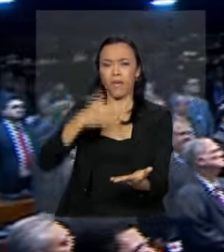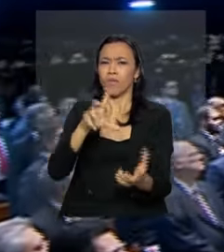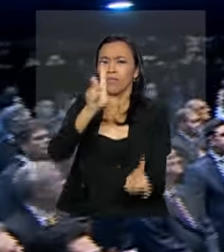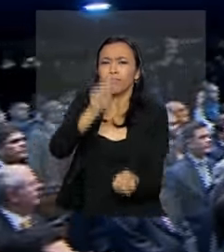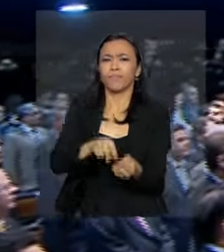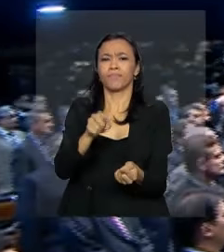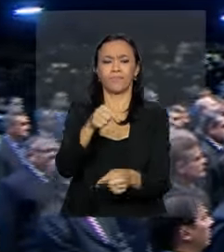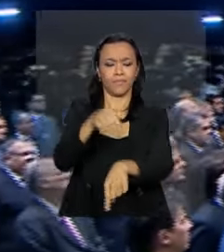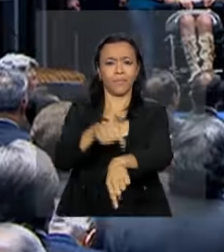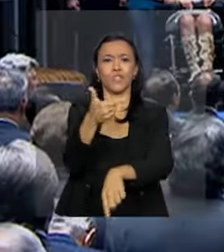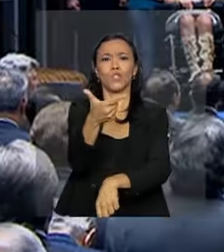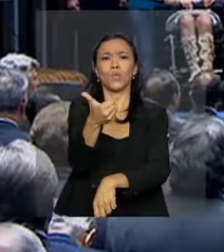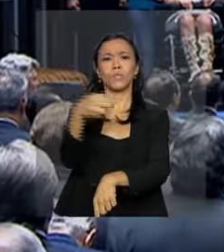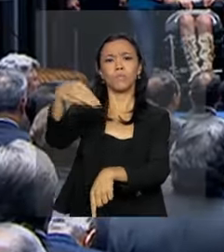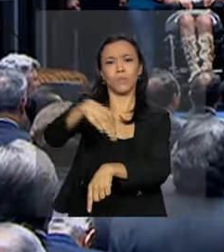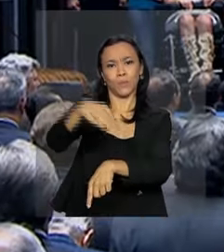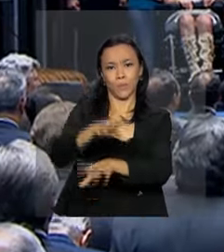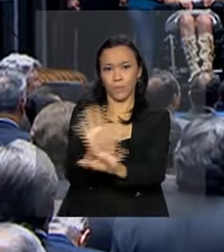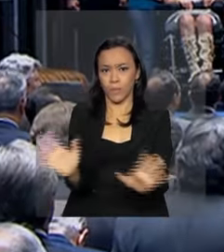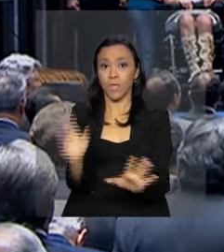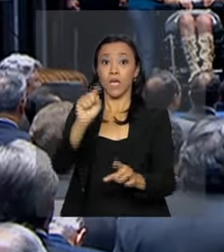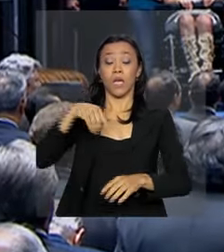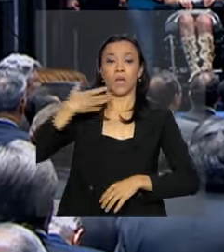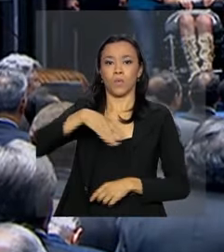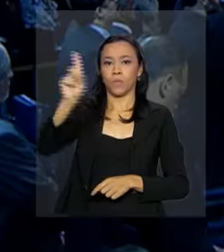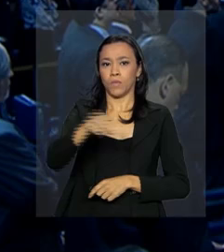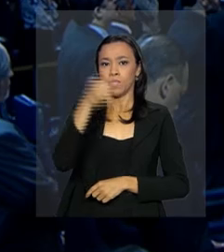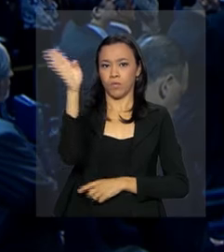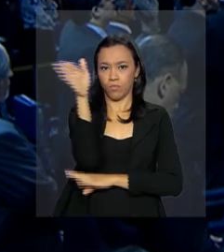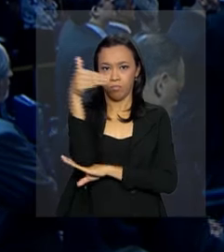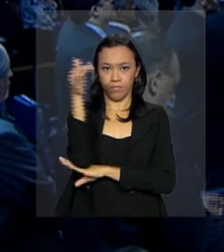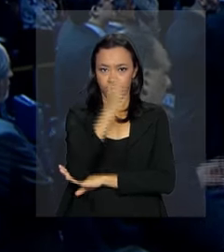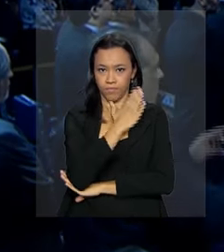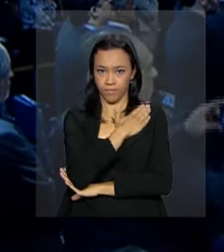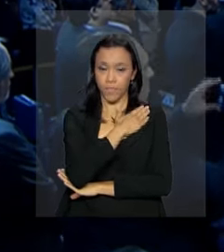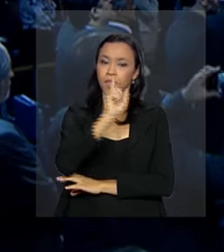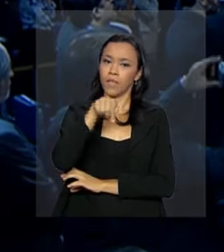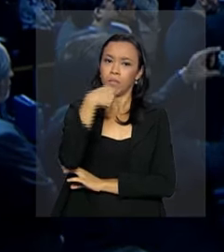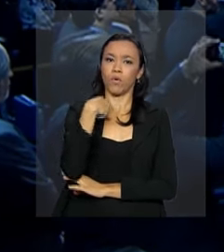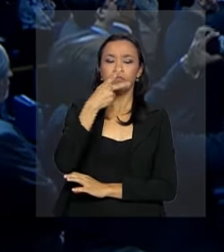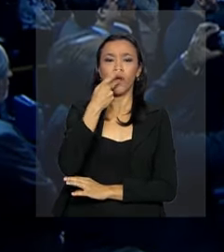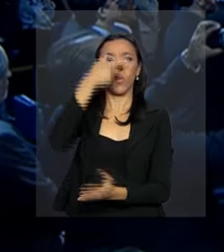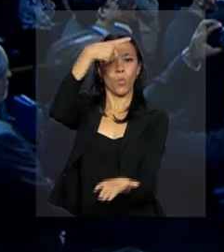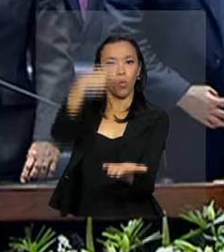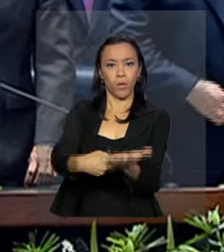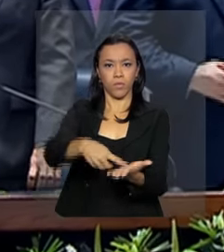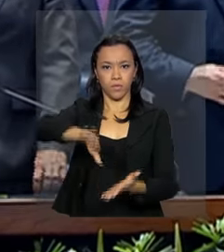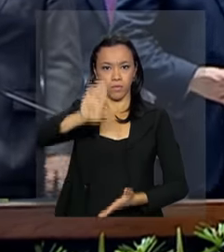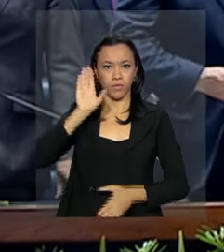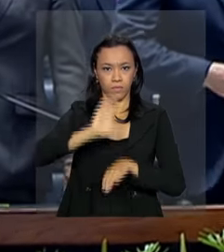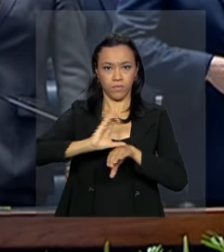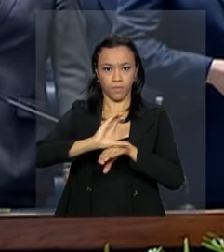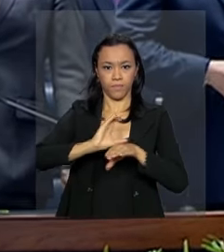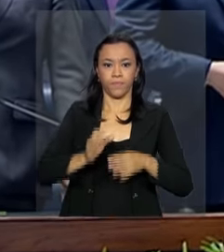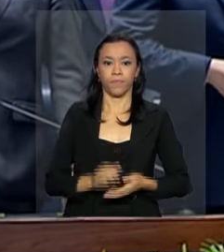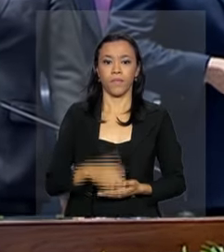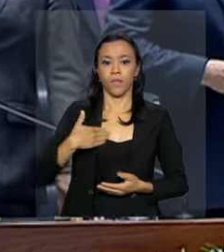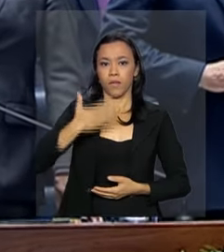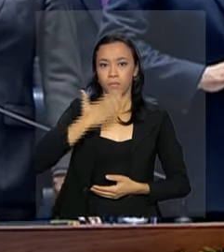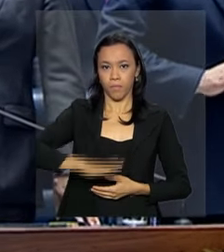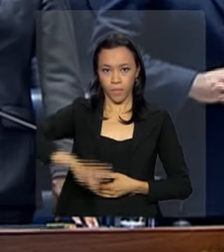12 minutos de duração. Após o hino nacional, Temer fez o compromisso constitucional. Prometo